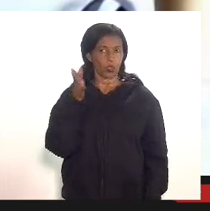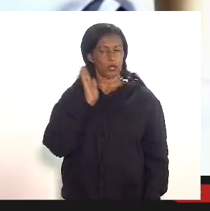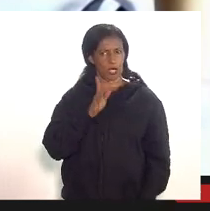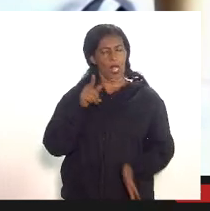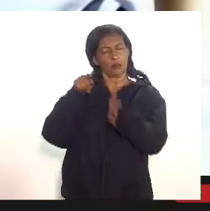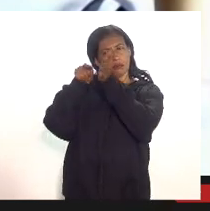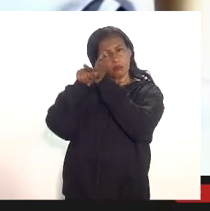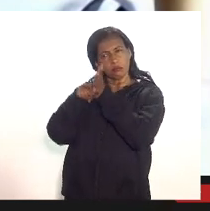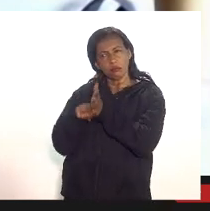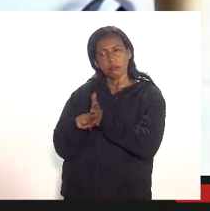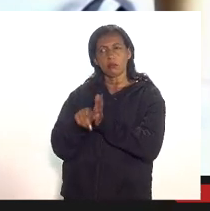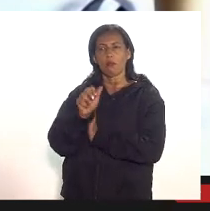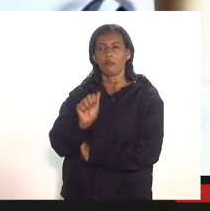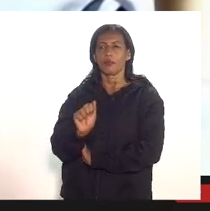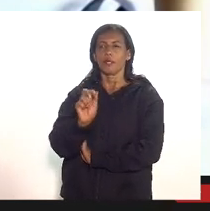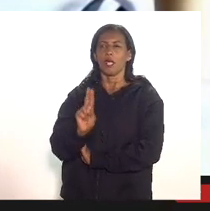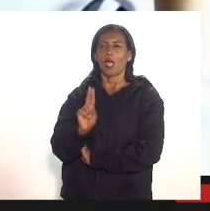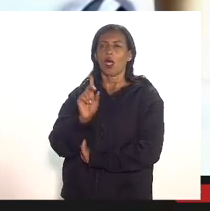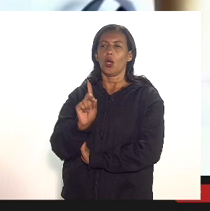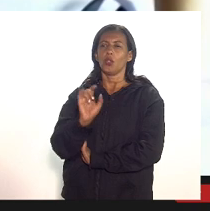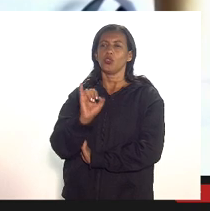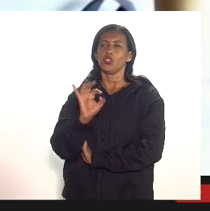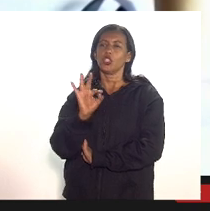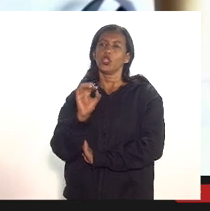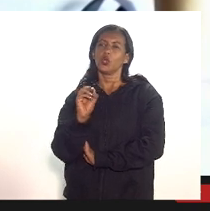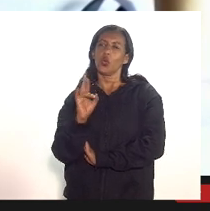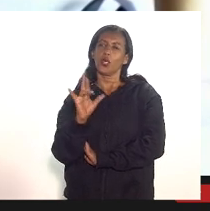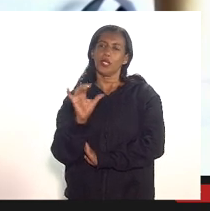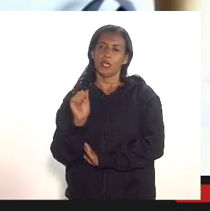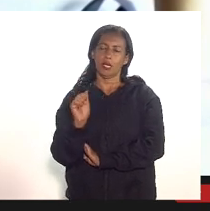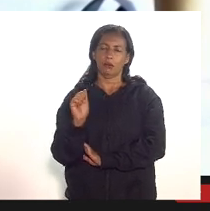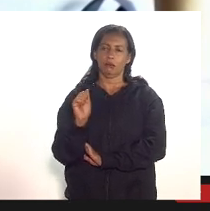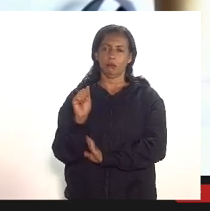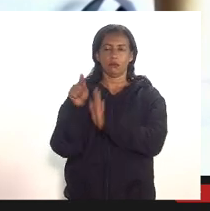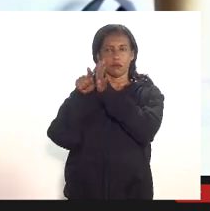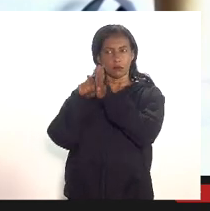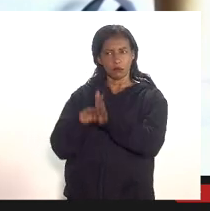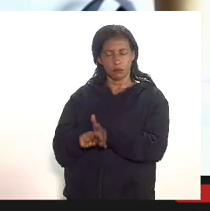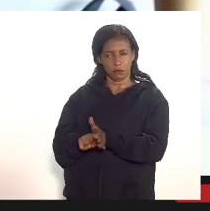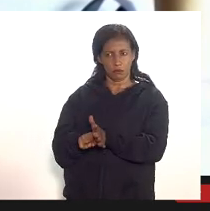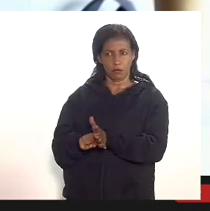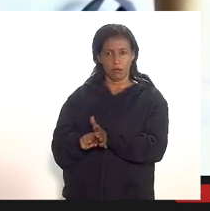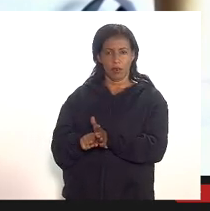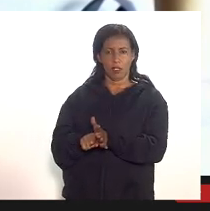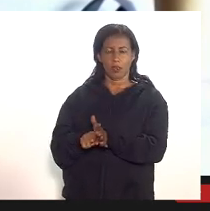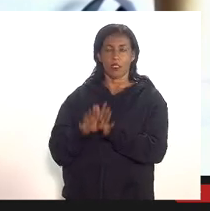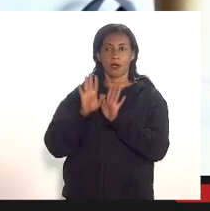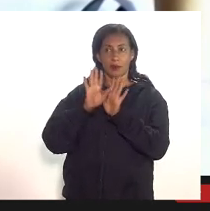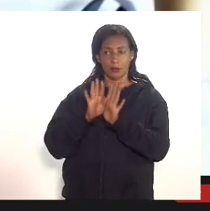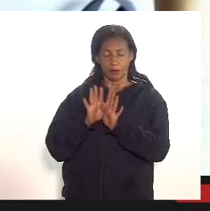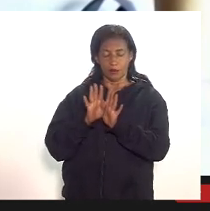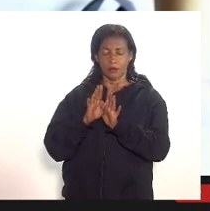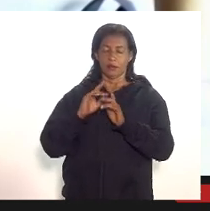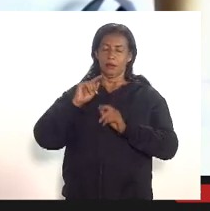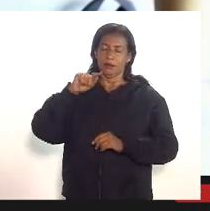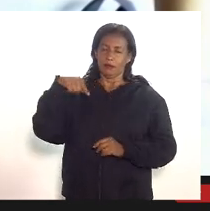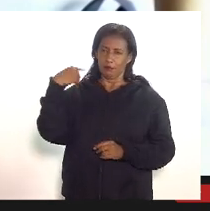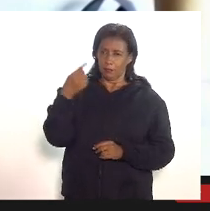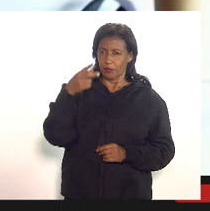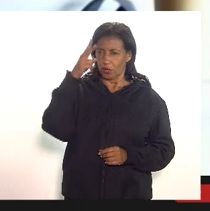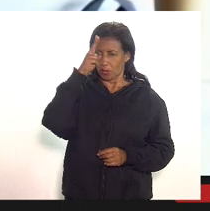requisições que farei depois da reunião de segunda feira são todas as auditorias realizadas